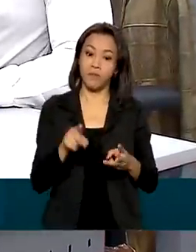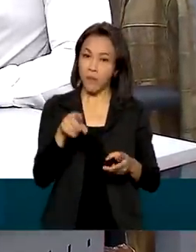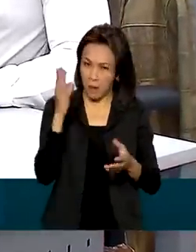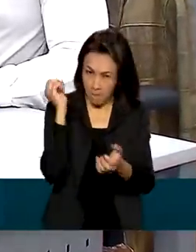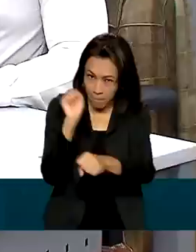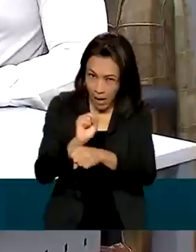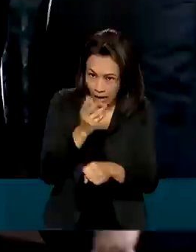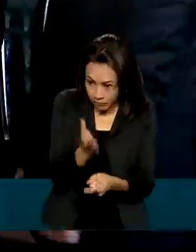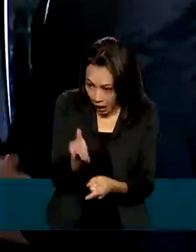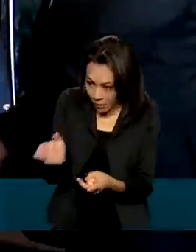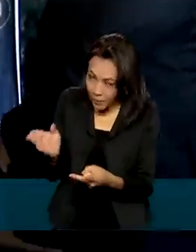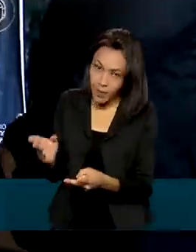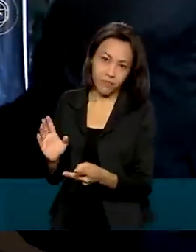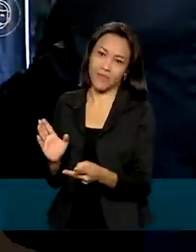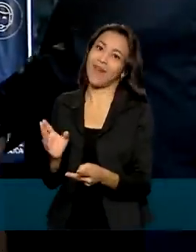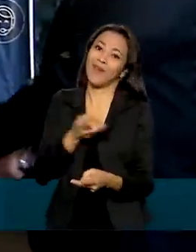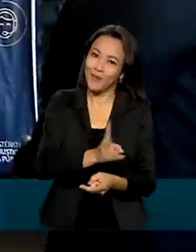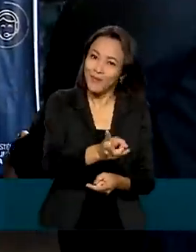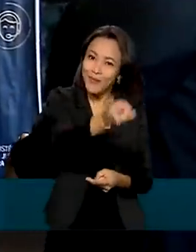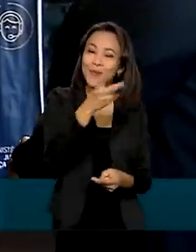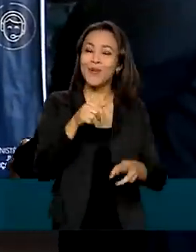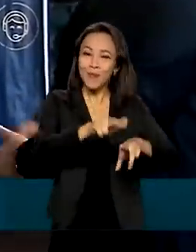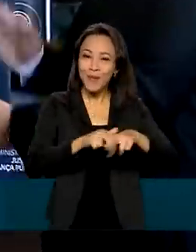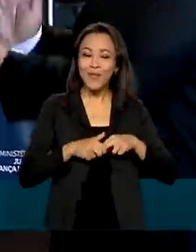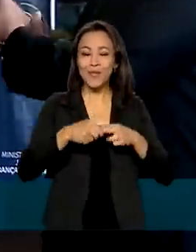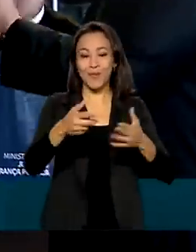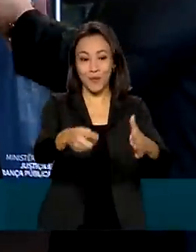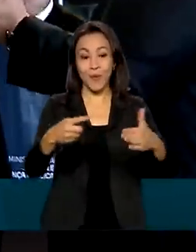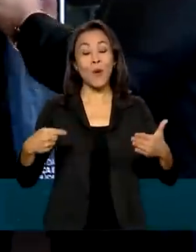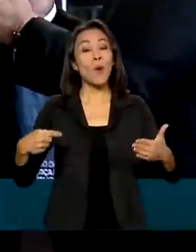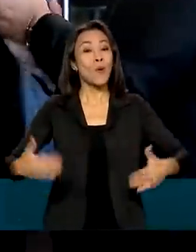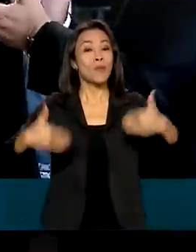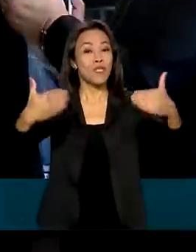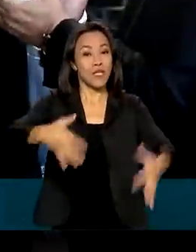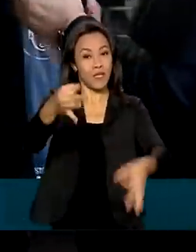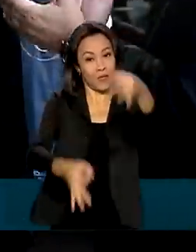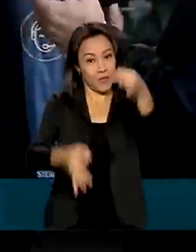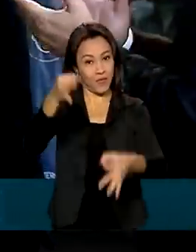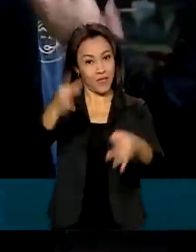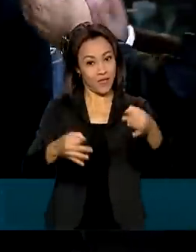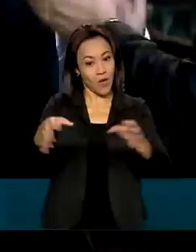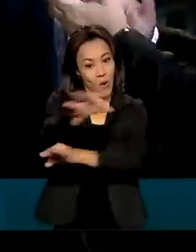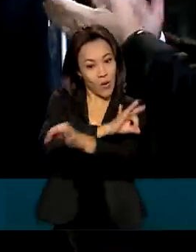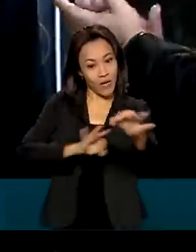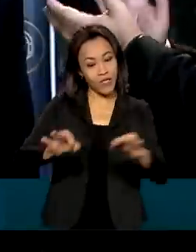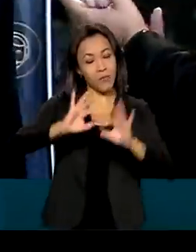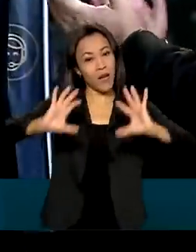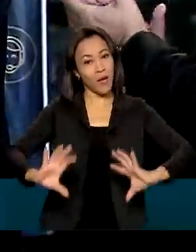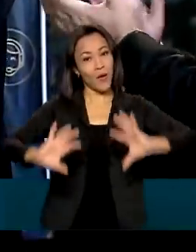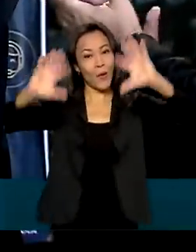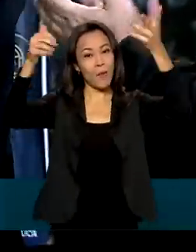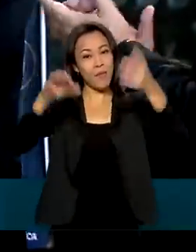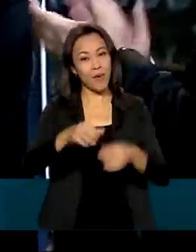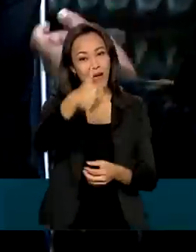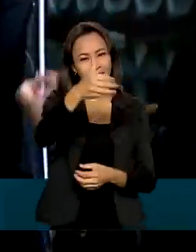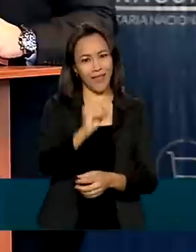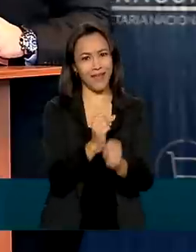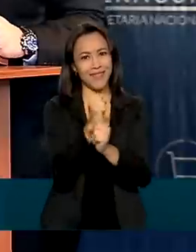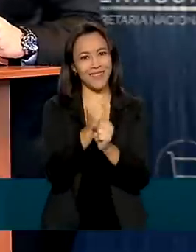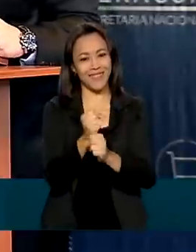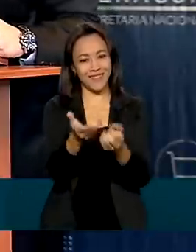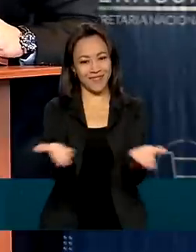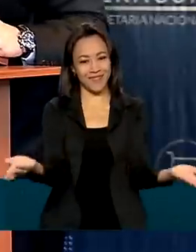não param por aí. Por isso, o Ministério da Justiça promoveu este evento para comemorar a primeira década da Senacom.